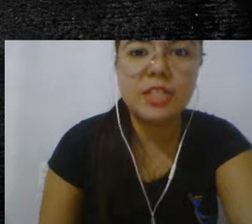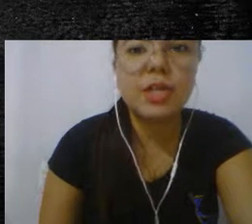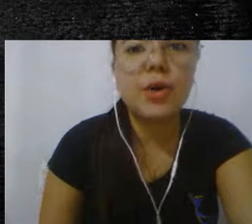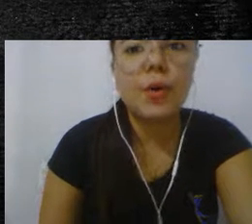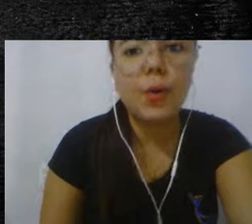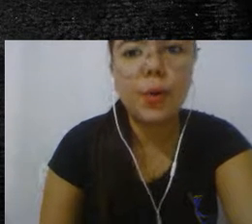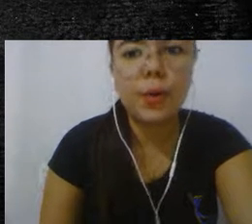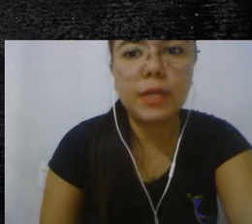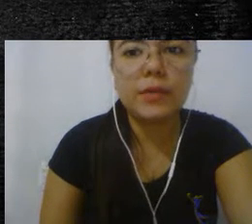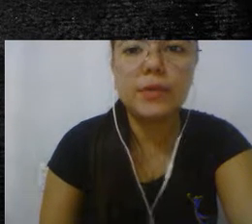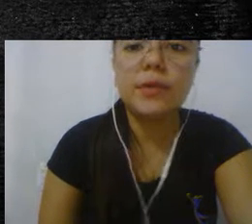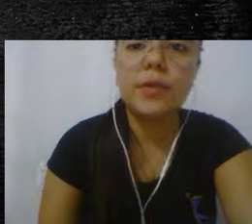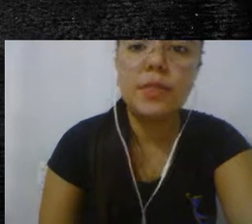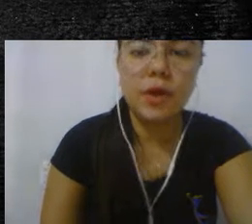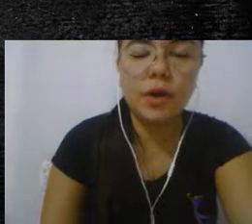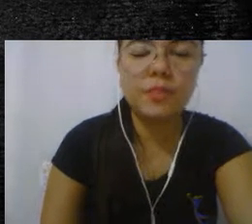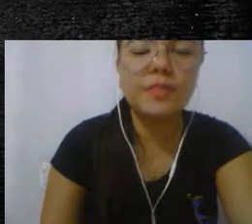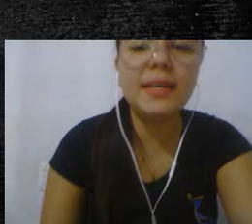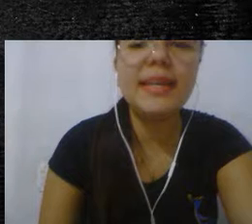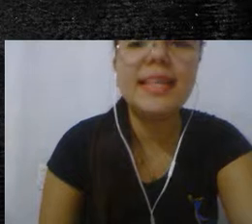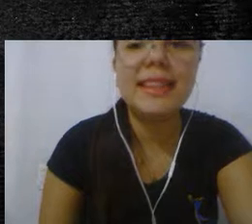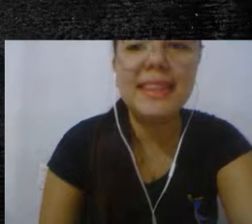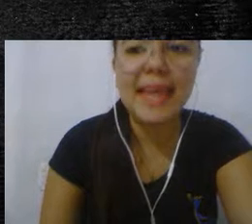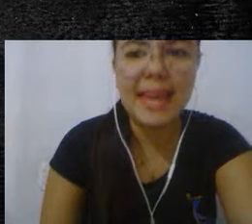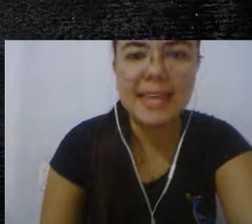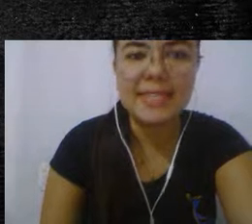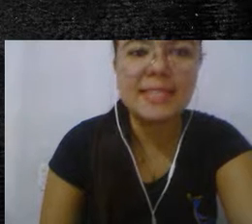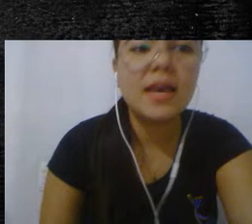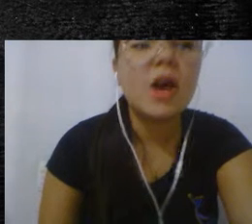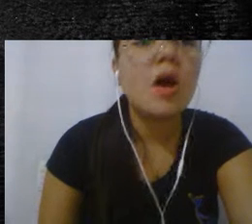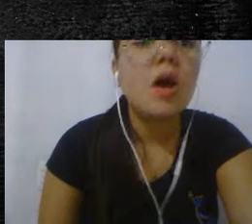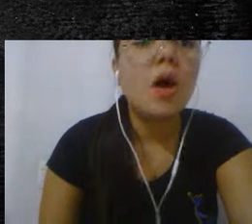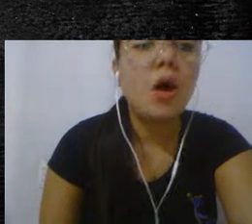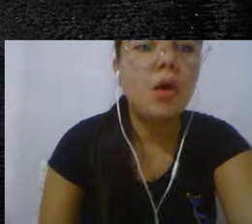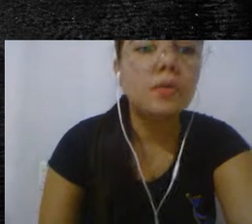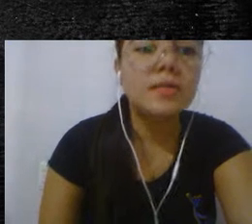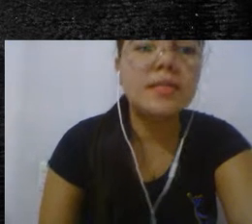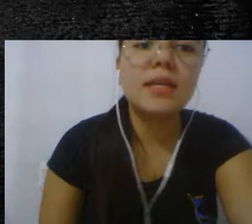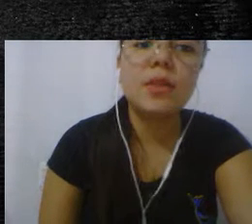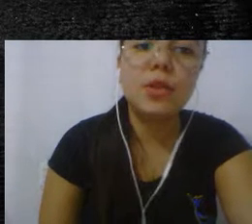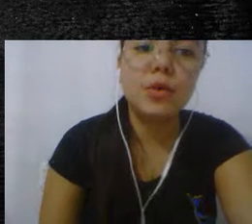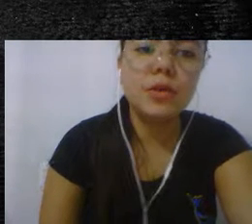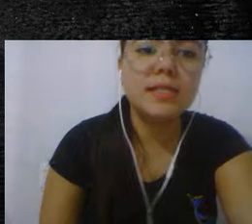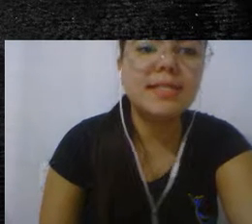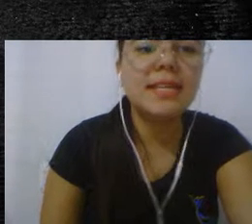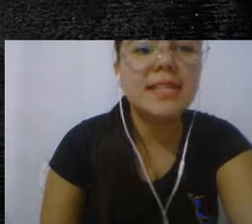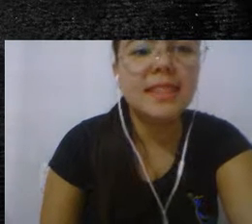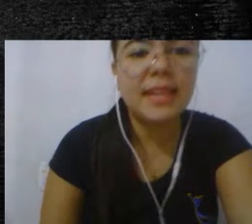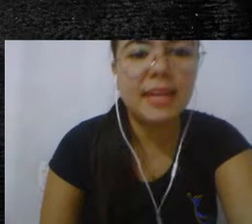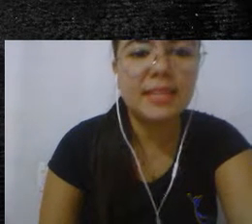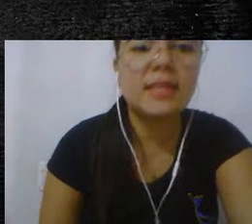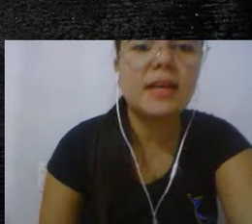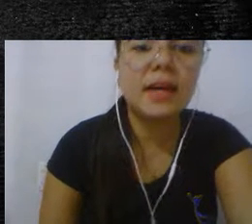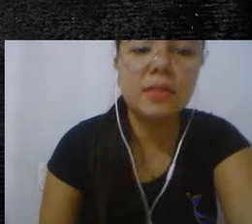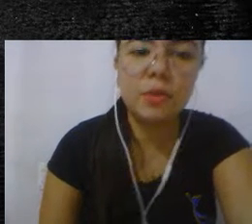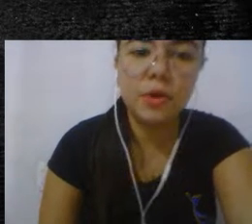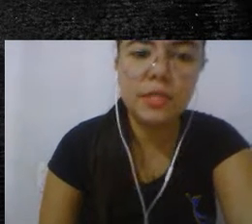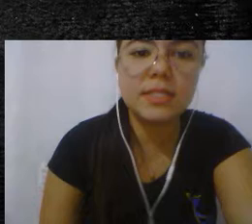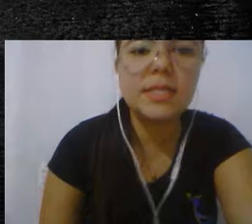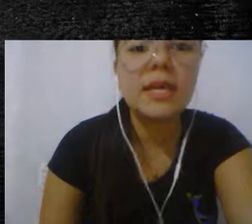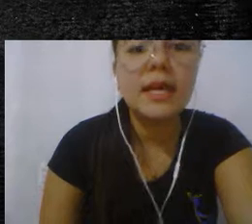sete, oito, nove, dez. Onze, doze, treze,